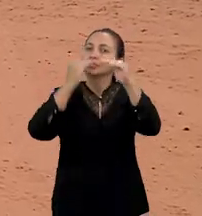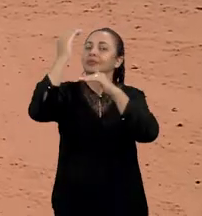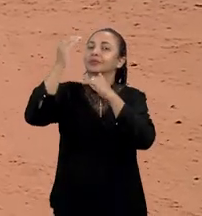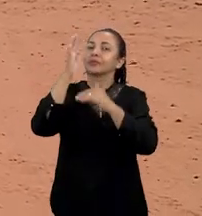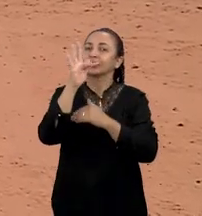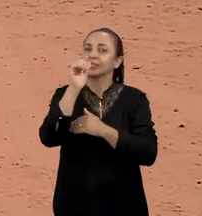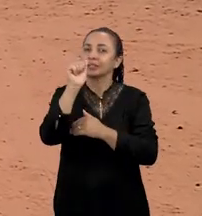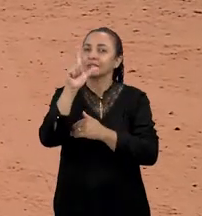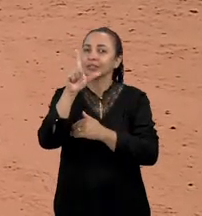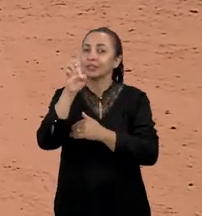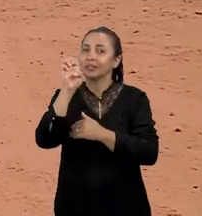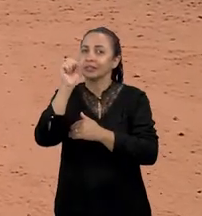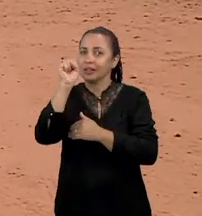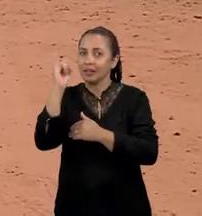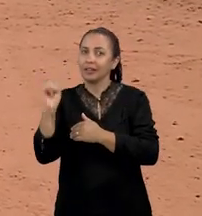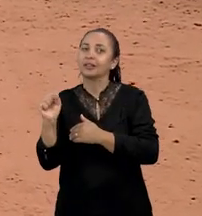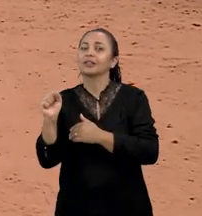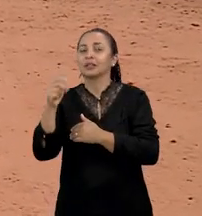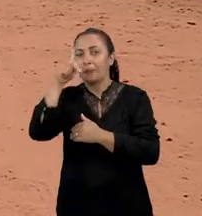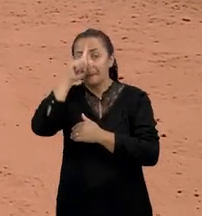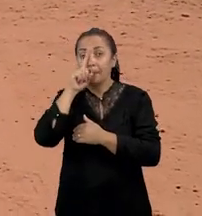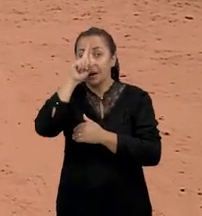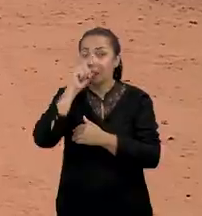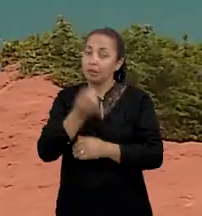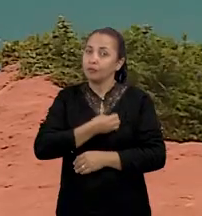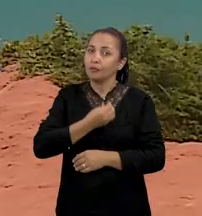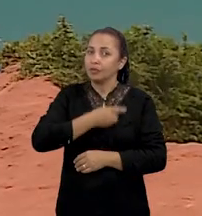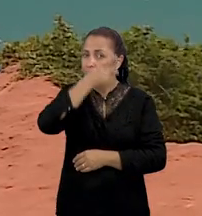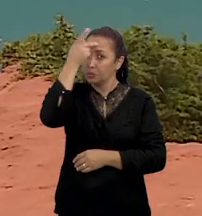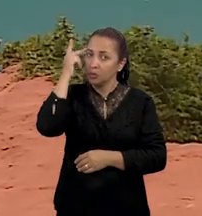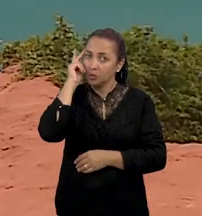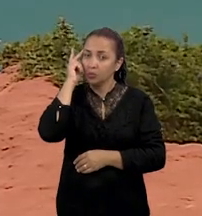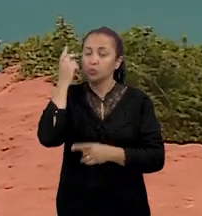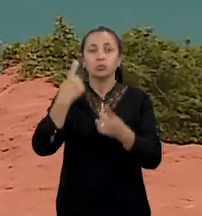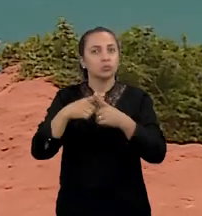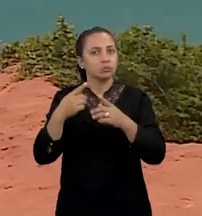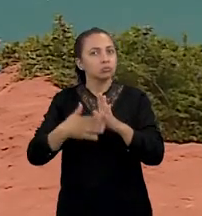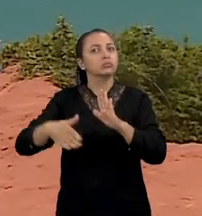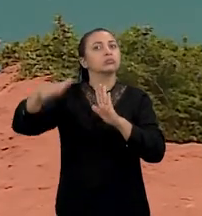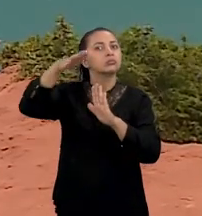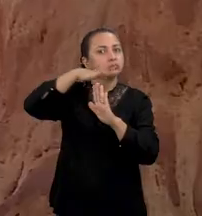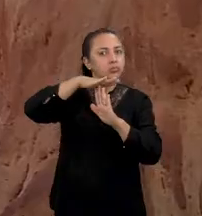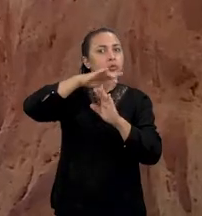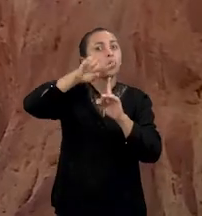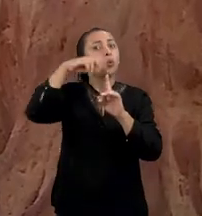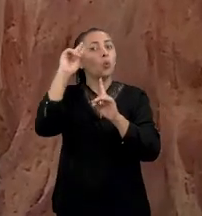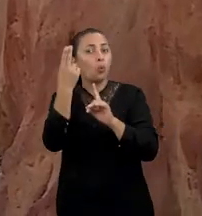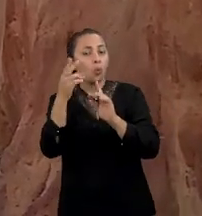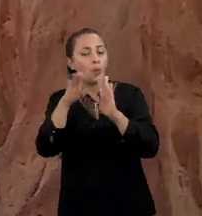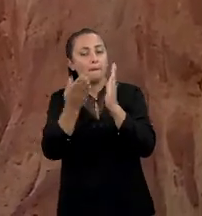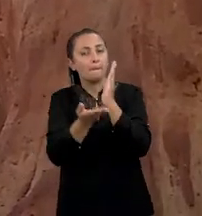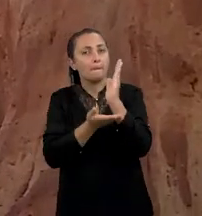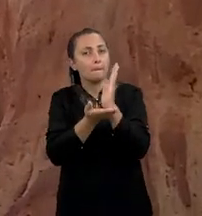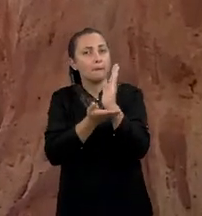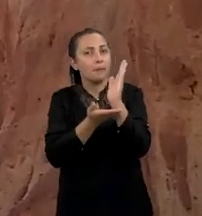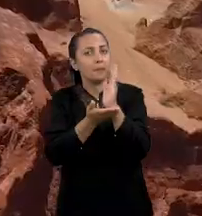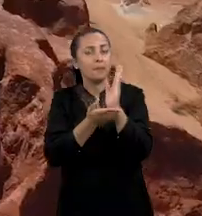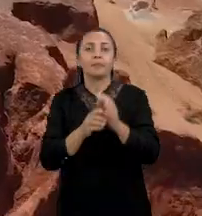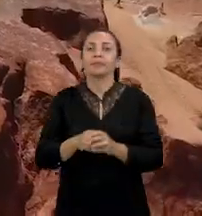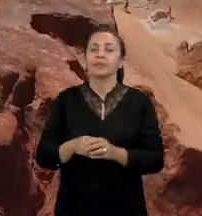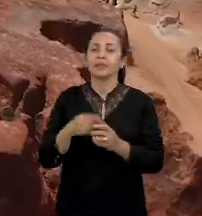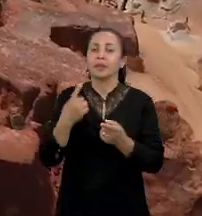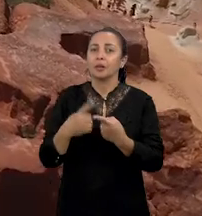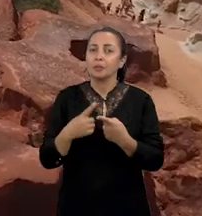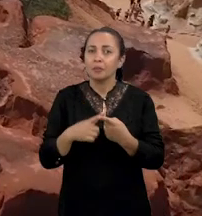evolução das falésias pode colocar em risco a vida das pessoas, tanto na parte superior quanto na base. O